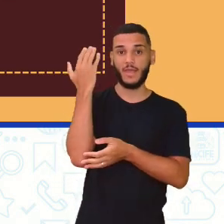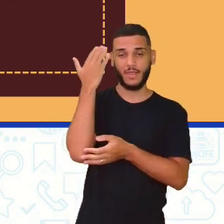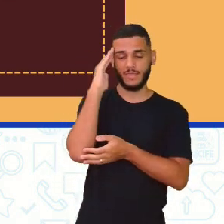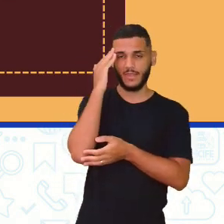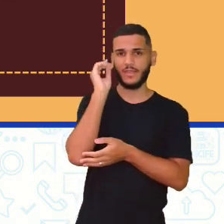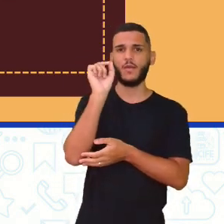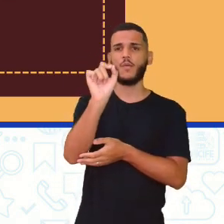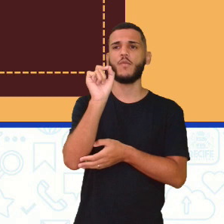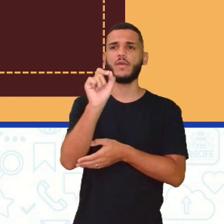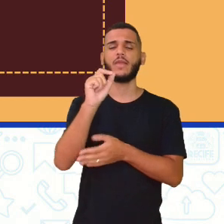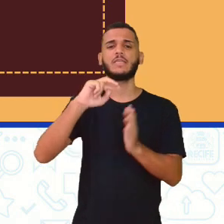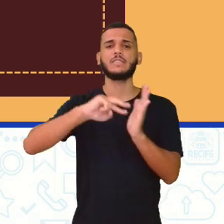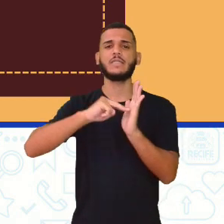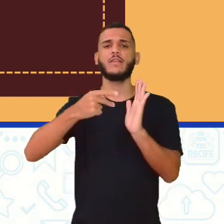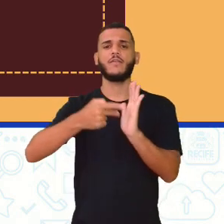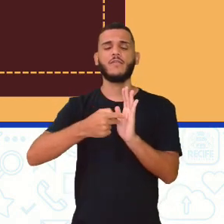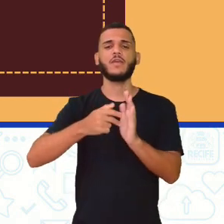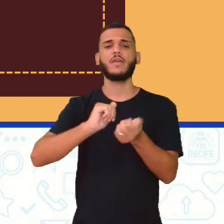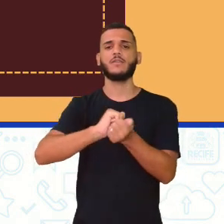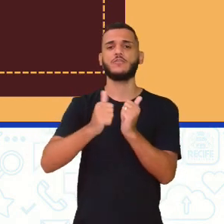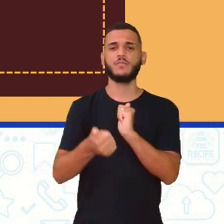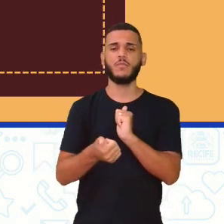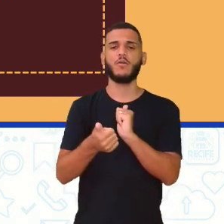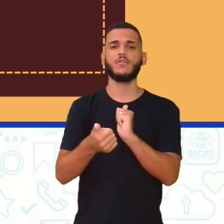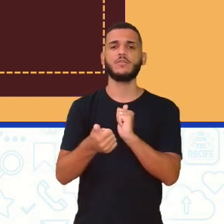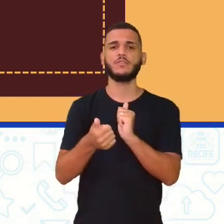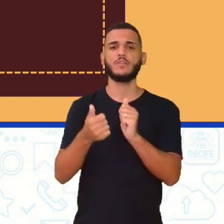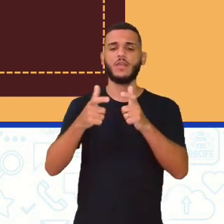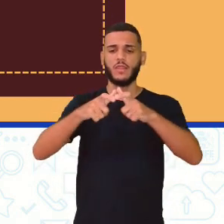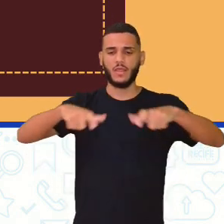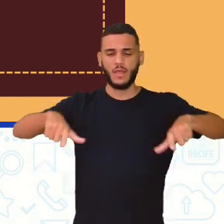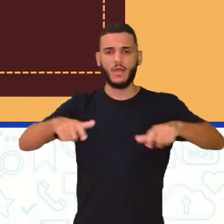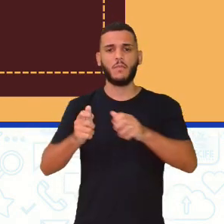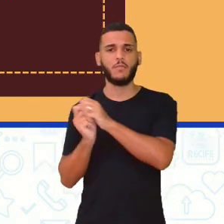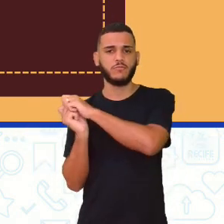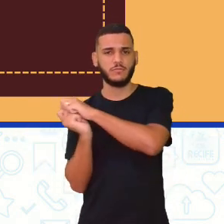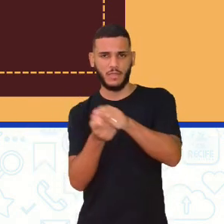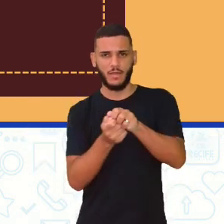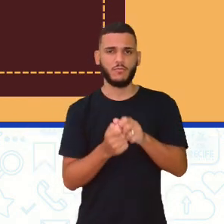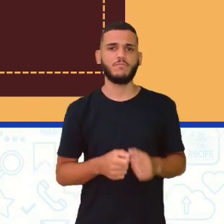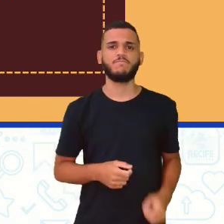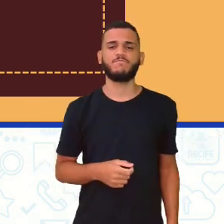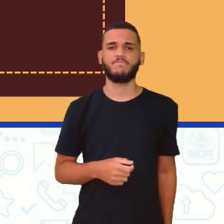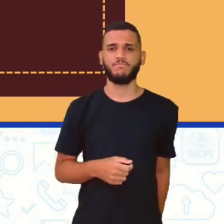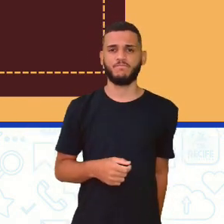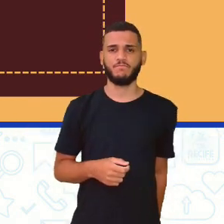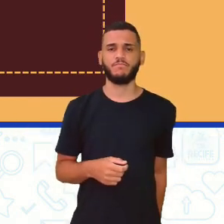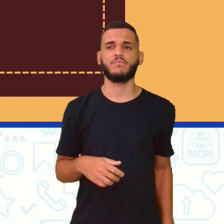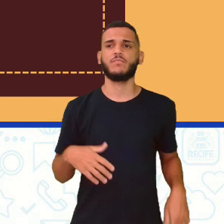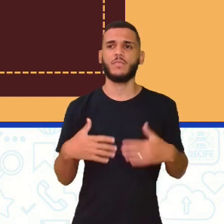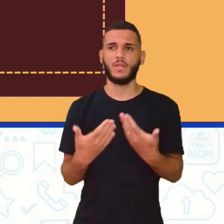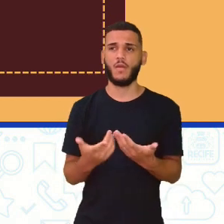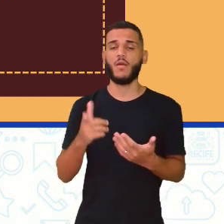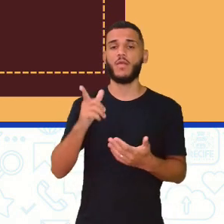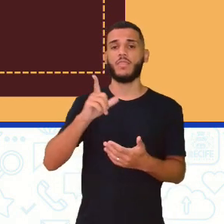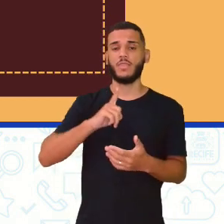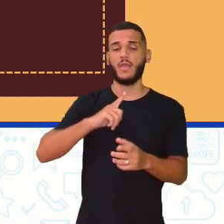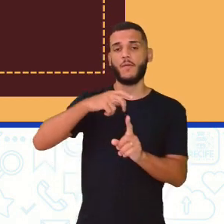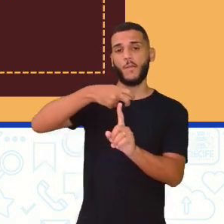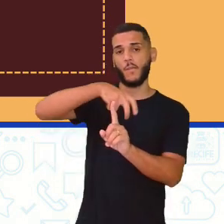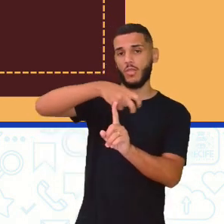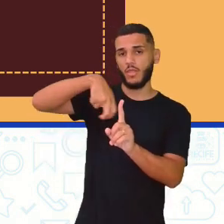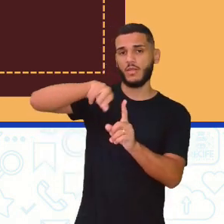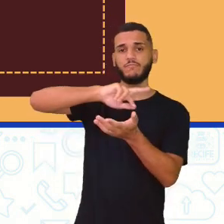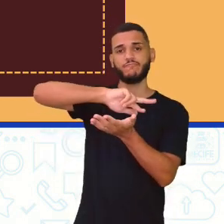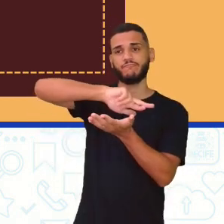o que é que são esses esportes de campo e taco, né? Reúne as modalidades